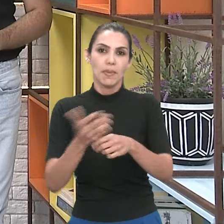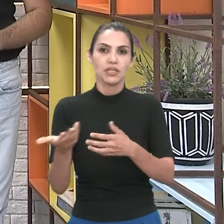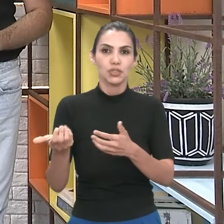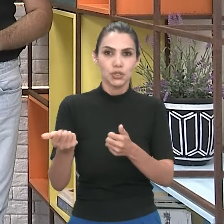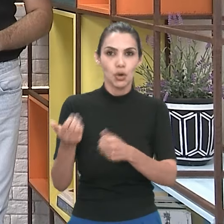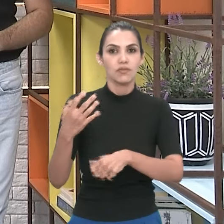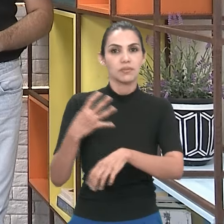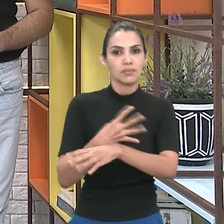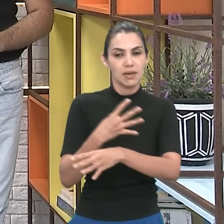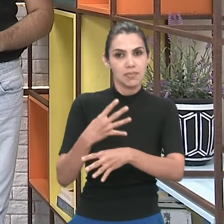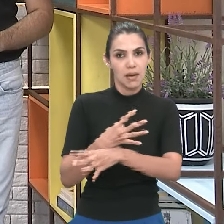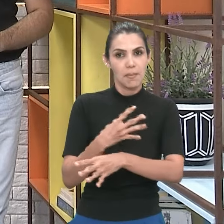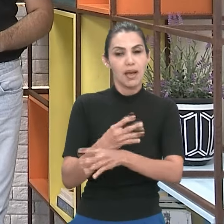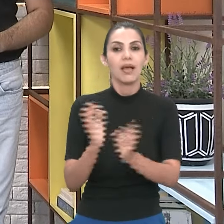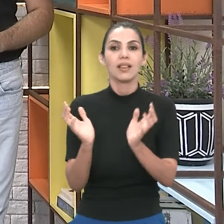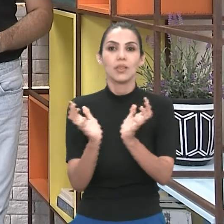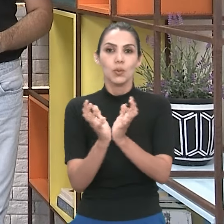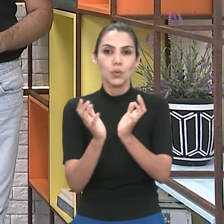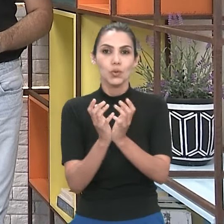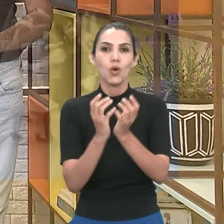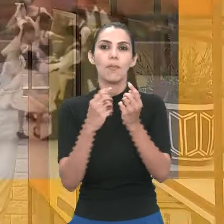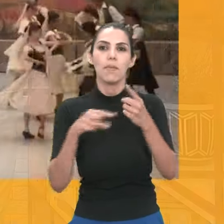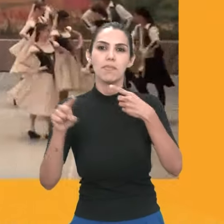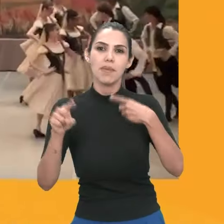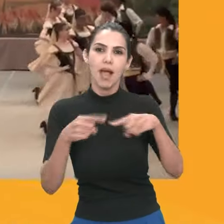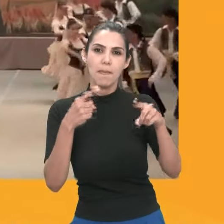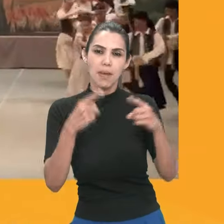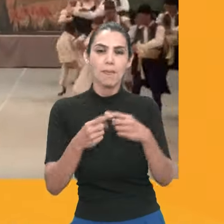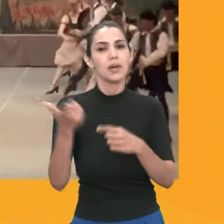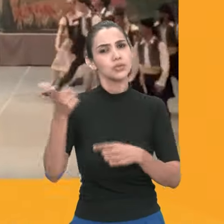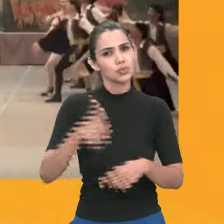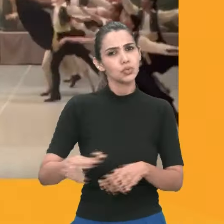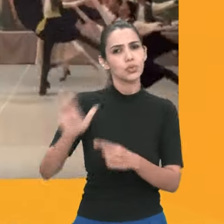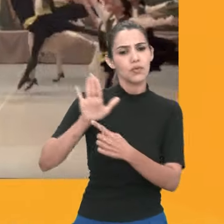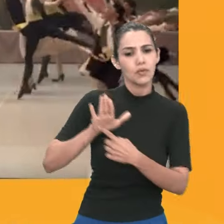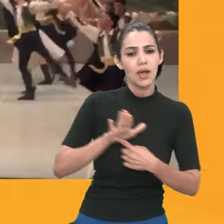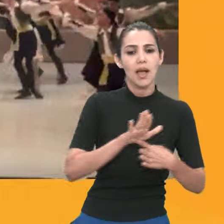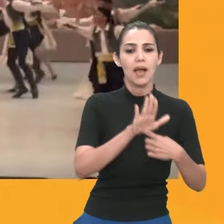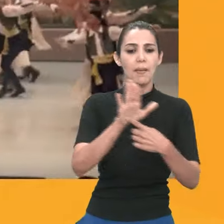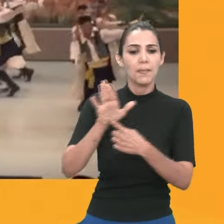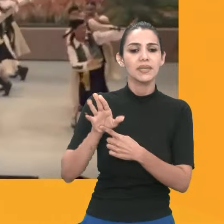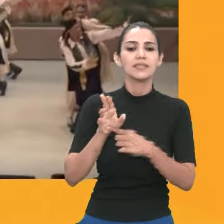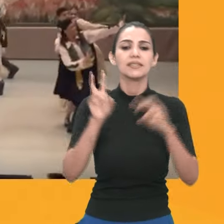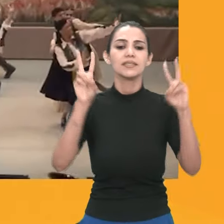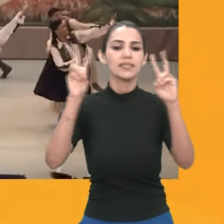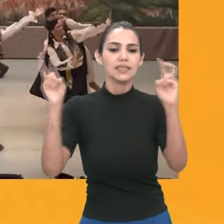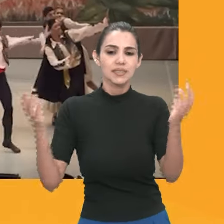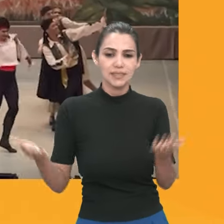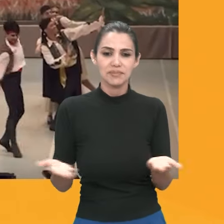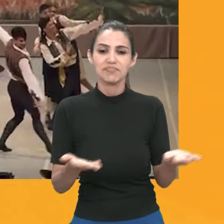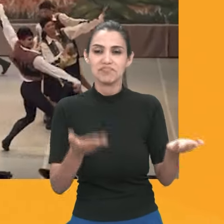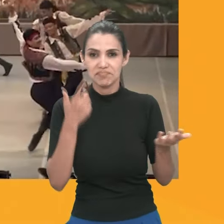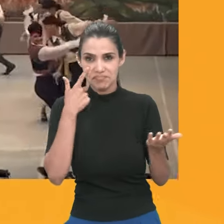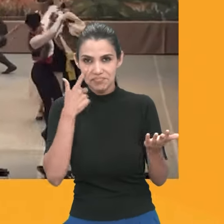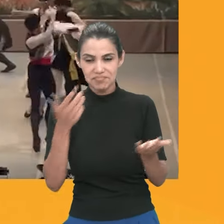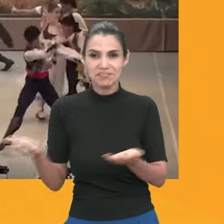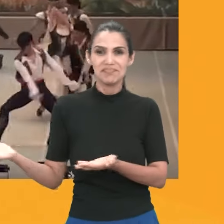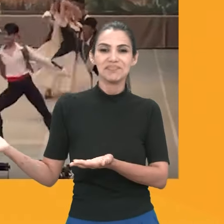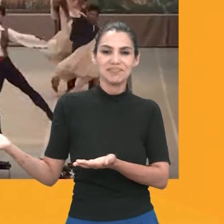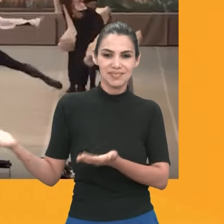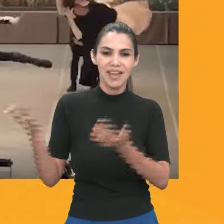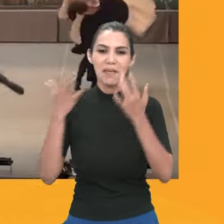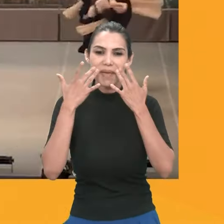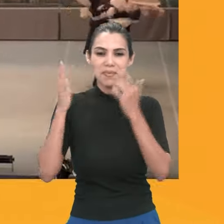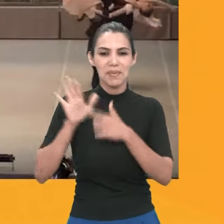Orquestra Jovem Filarmônica de Goiás voltam a apresentar a obra Le Corset, que é esse belíssimo espetáculo que vocês